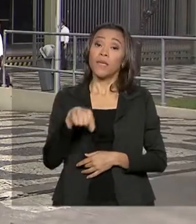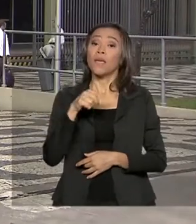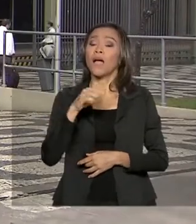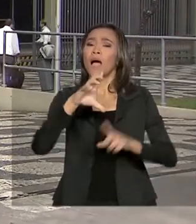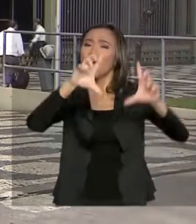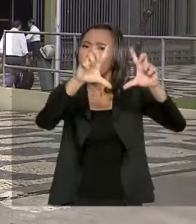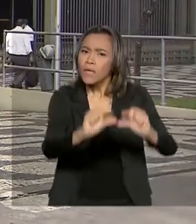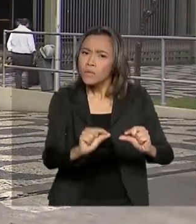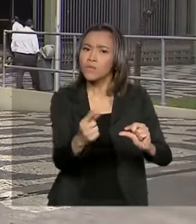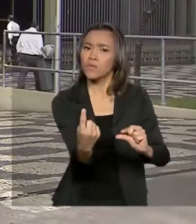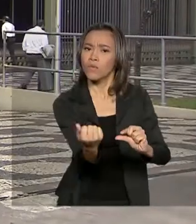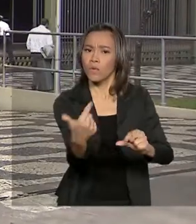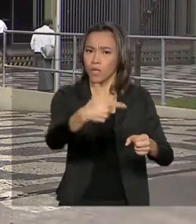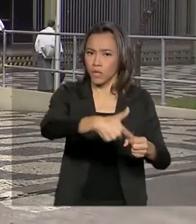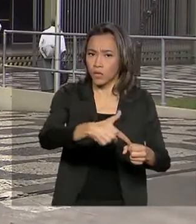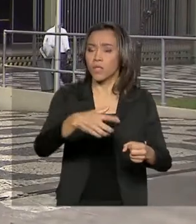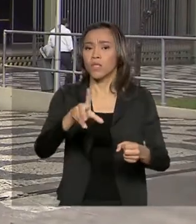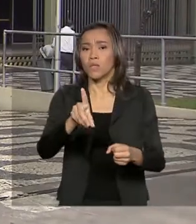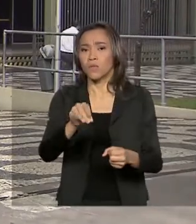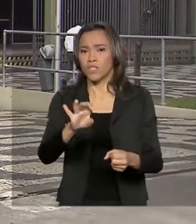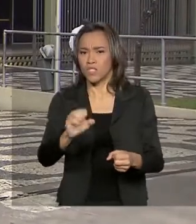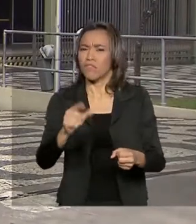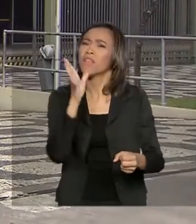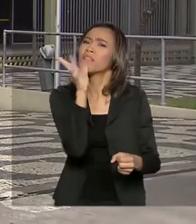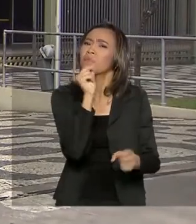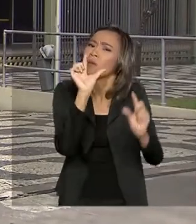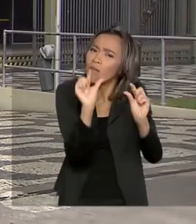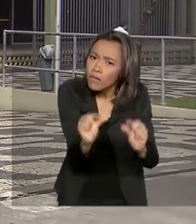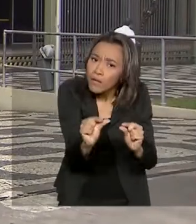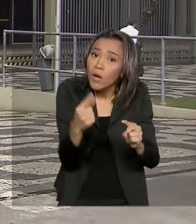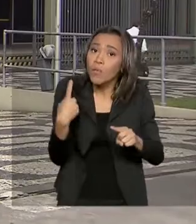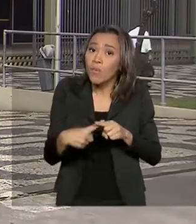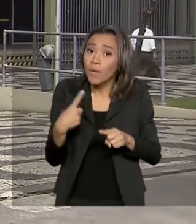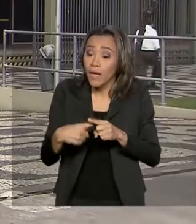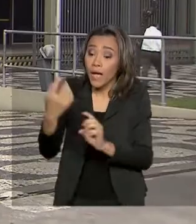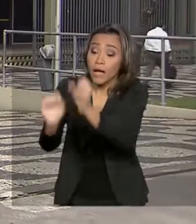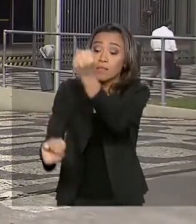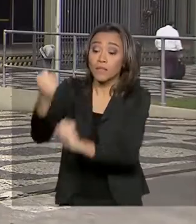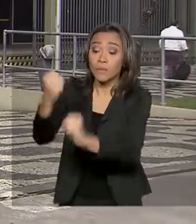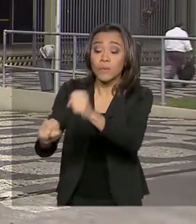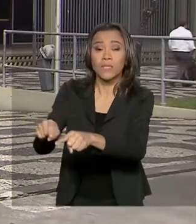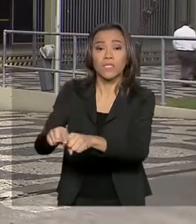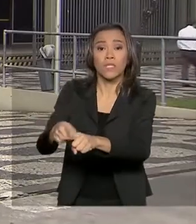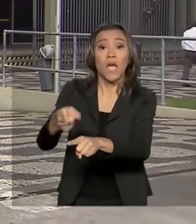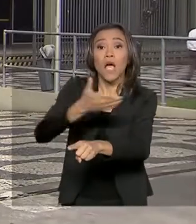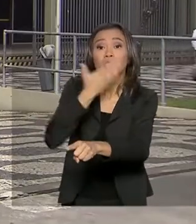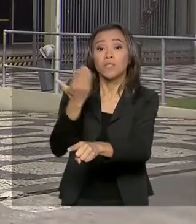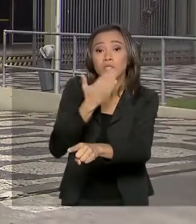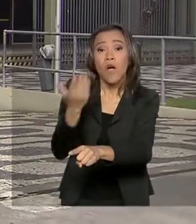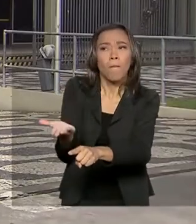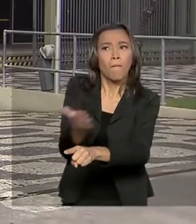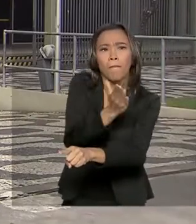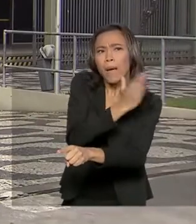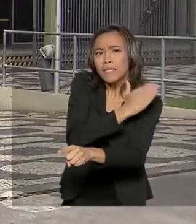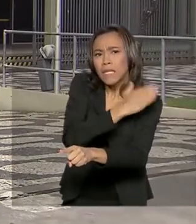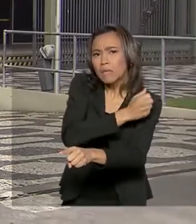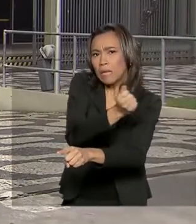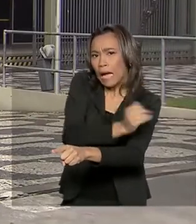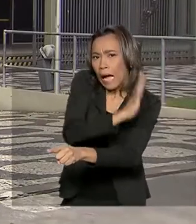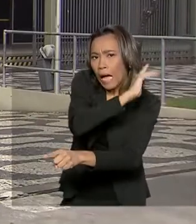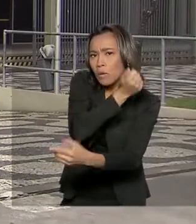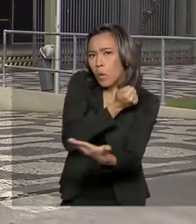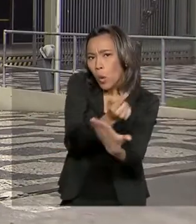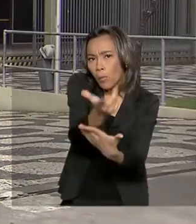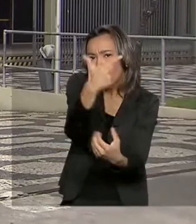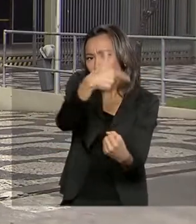para o consumidor deve levar algum tempo, já que as distribuidoras ainda precisam vender aquele estoque que foi comprado pelo preço mais caro,